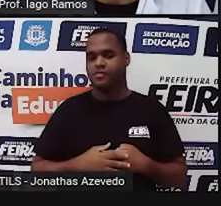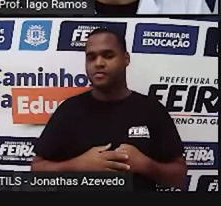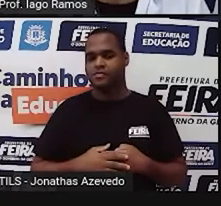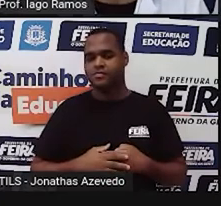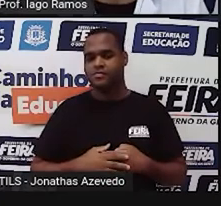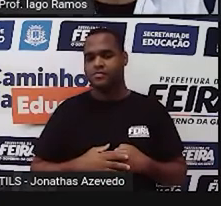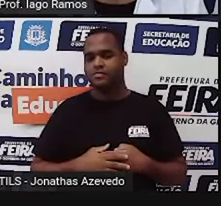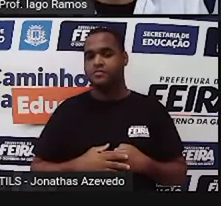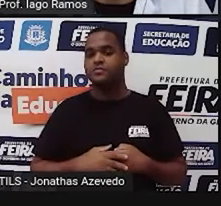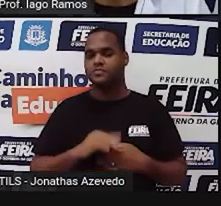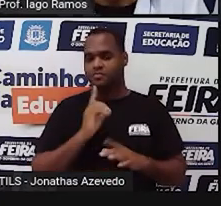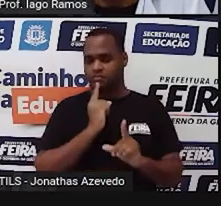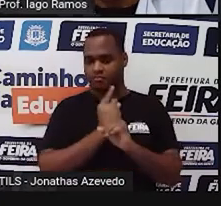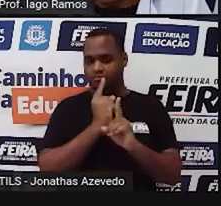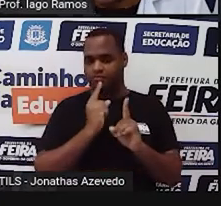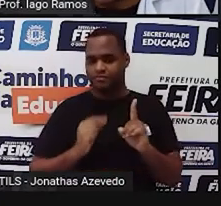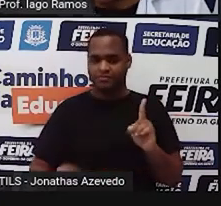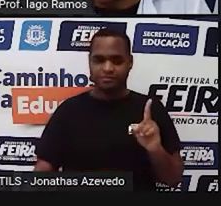E aí, já achou?